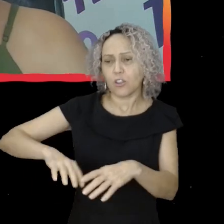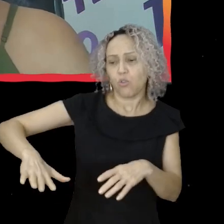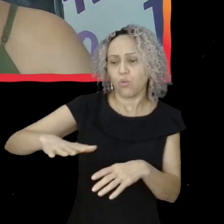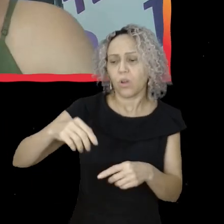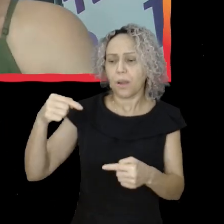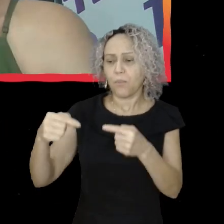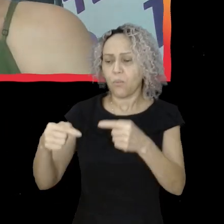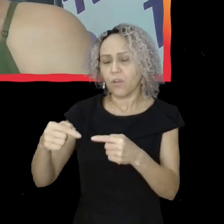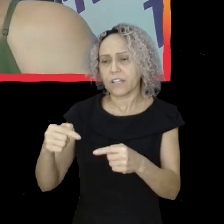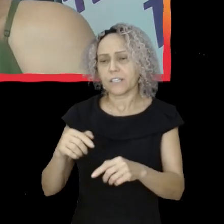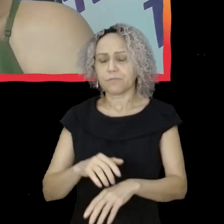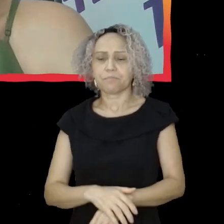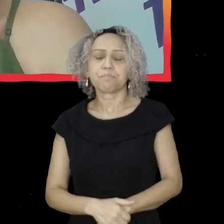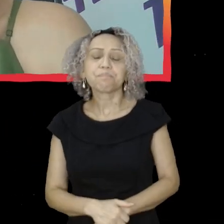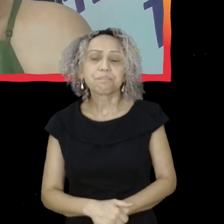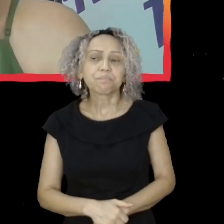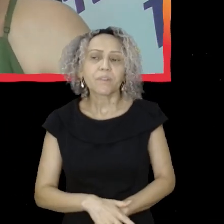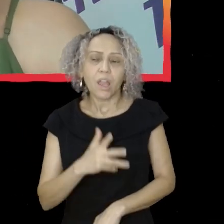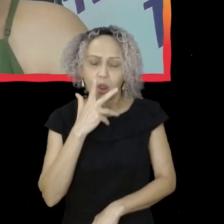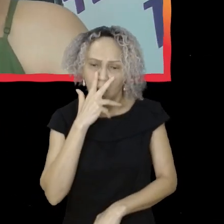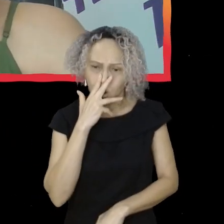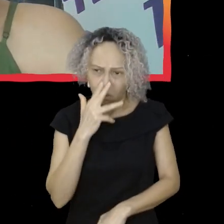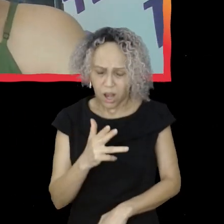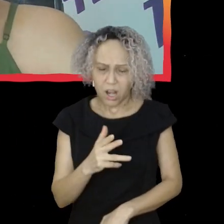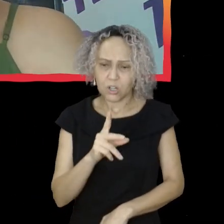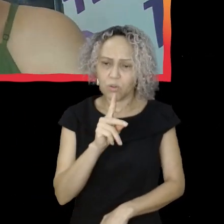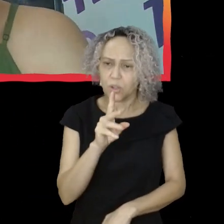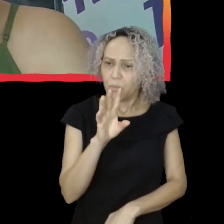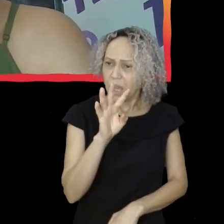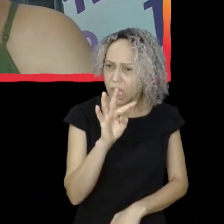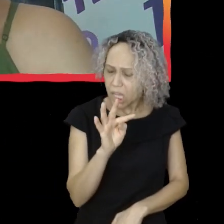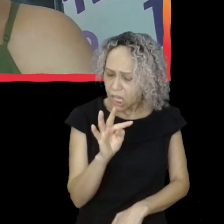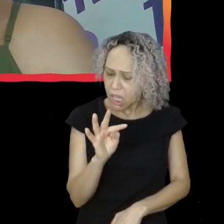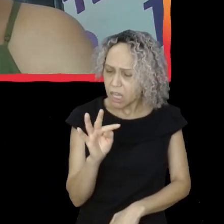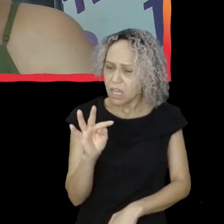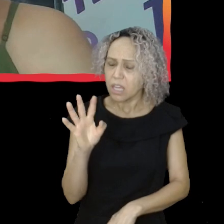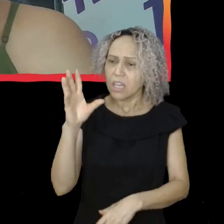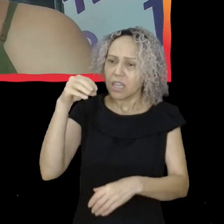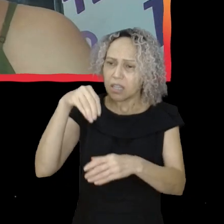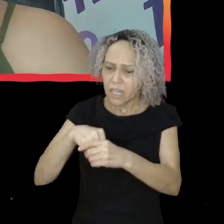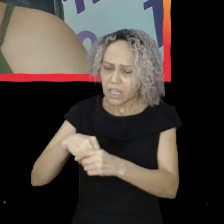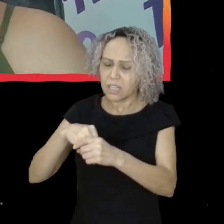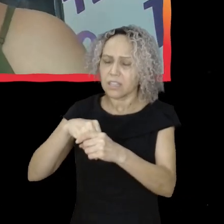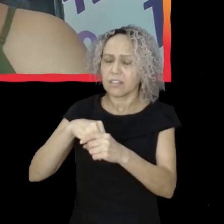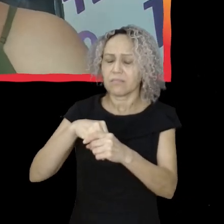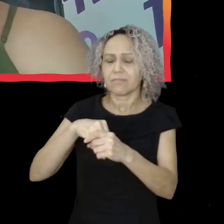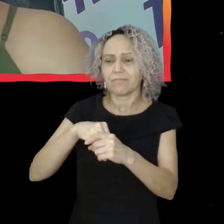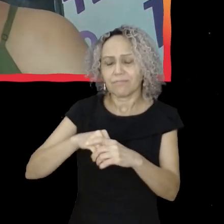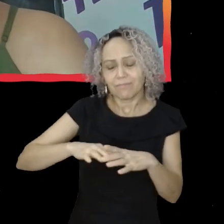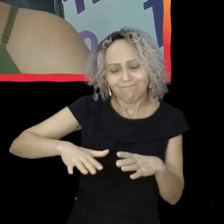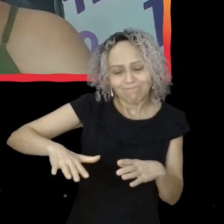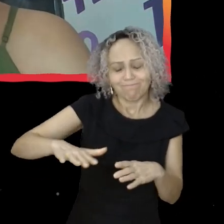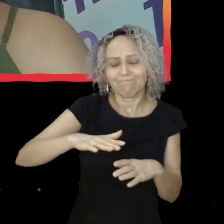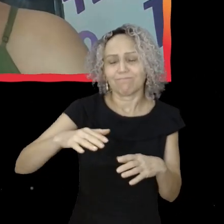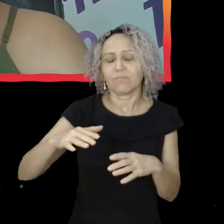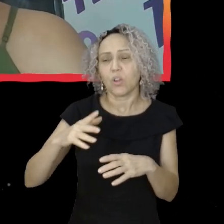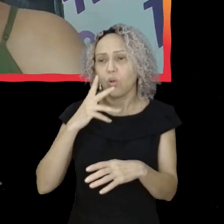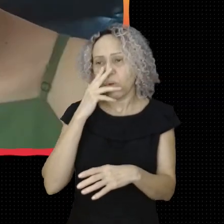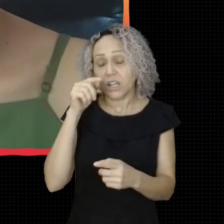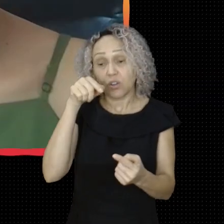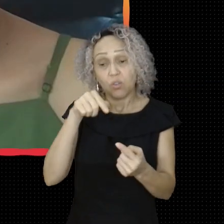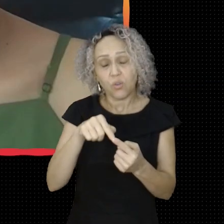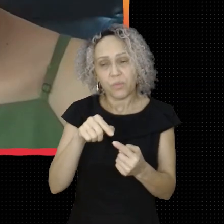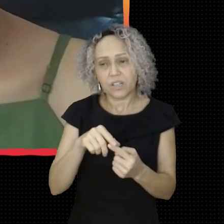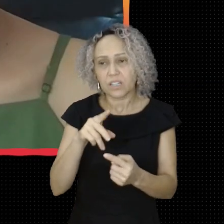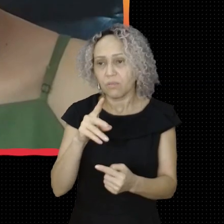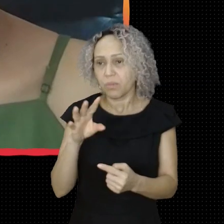eu imagino que seja essa a visão, assim, do PT dentro desses espaços e por que que nós disputamos esses espaços, né?